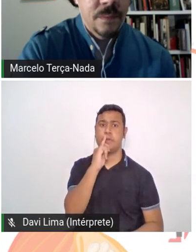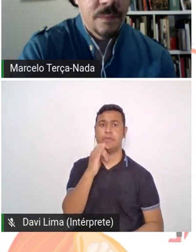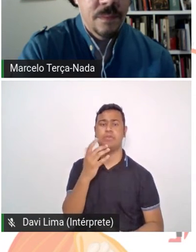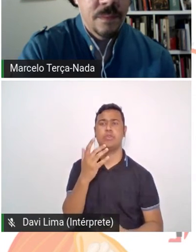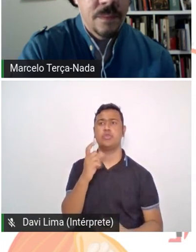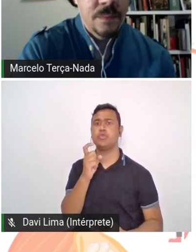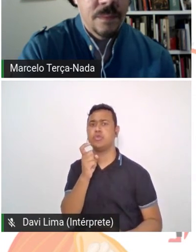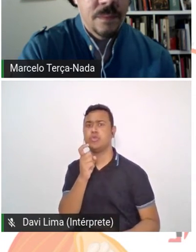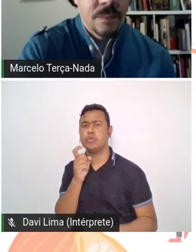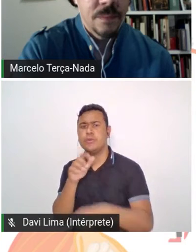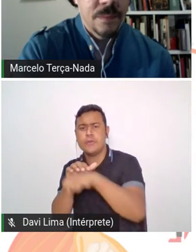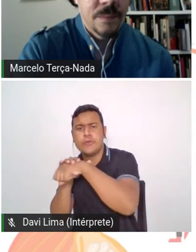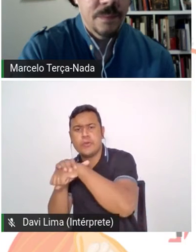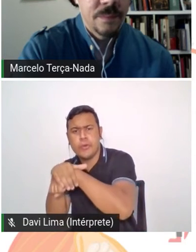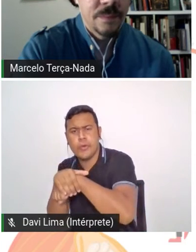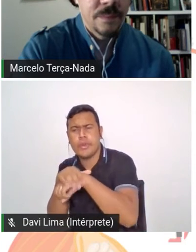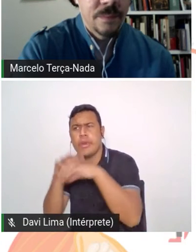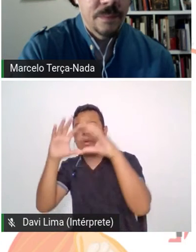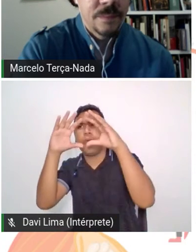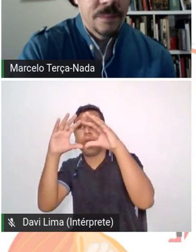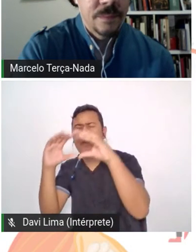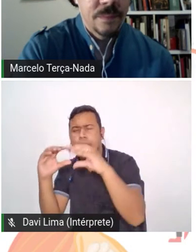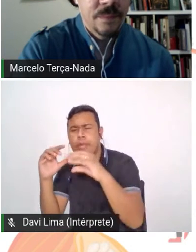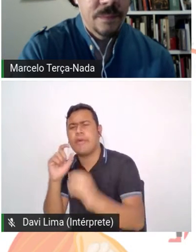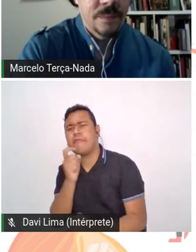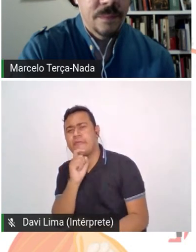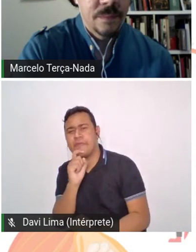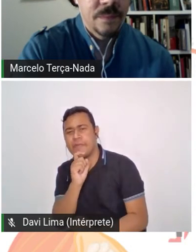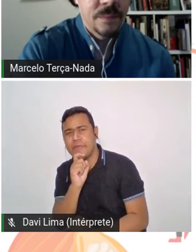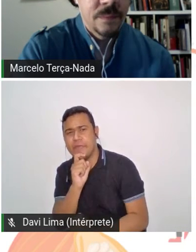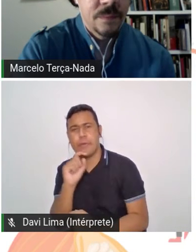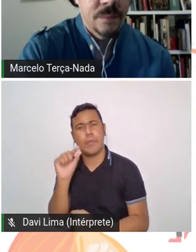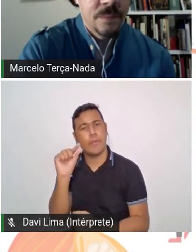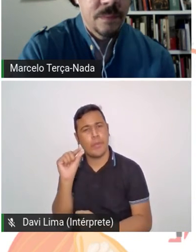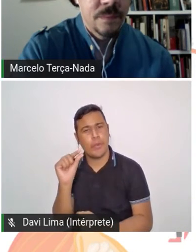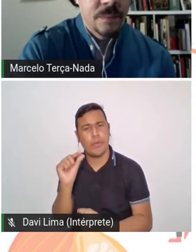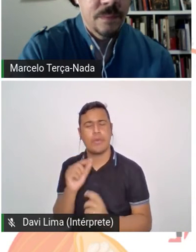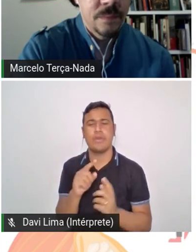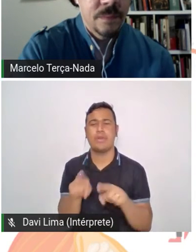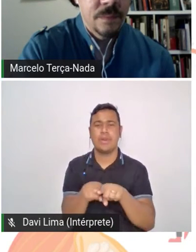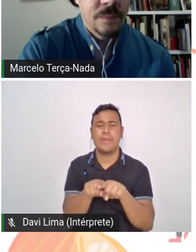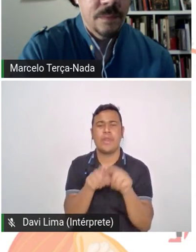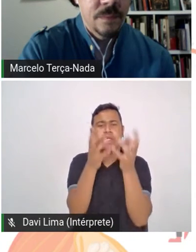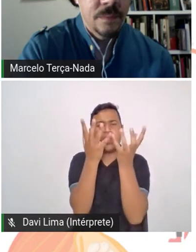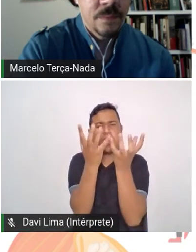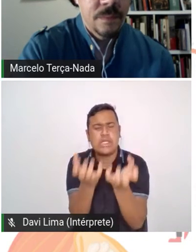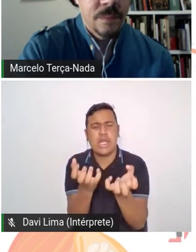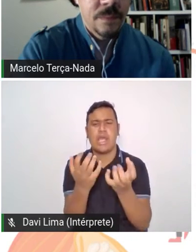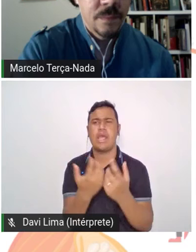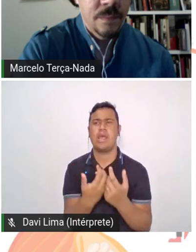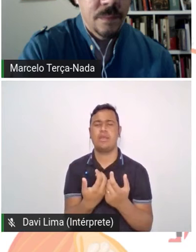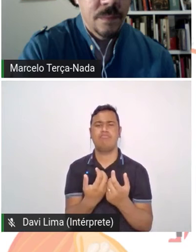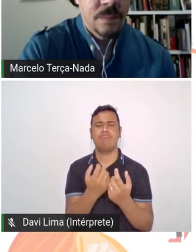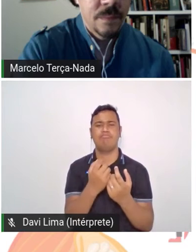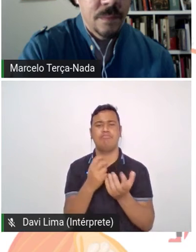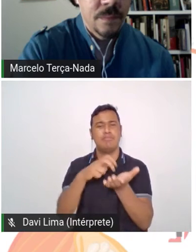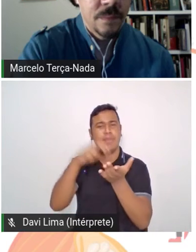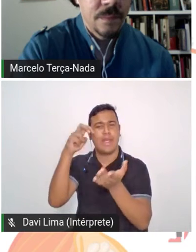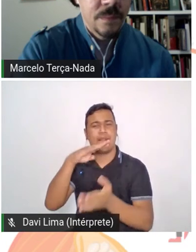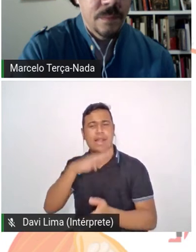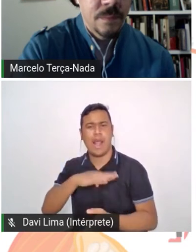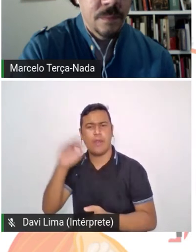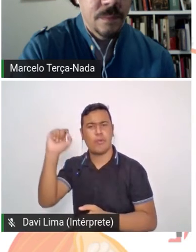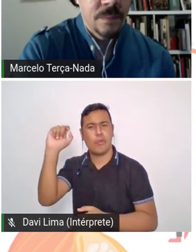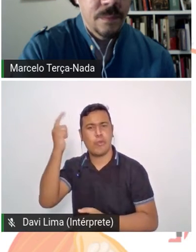mais frio, ser uma região que é mais seca. Então, a gente também tem todas essas